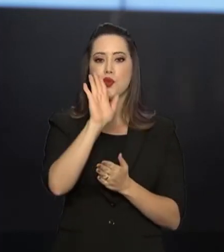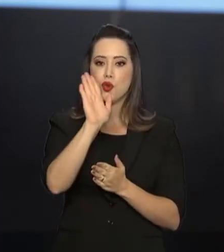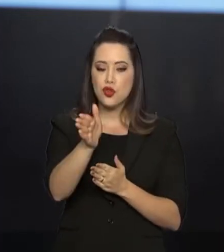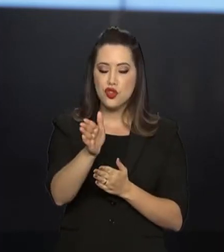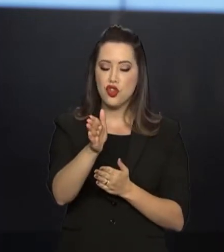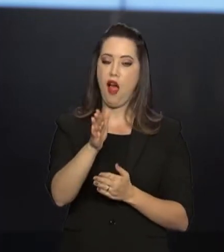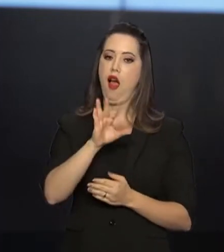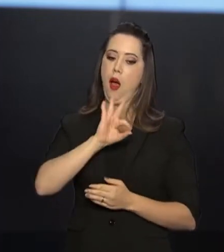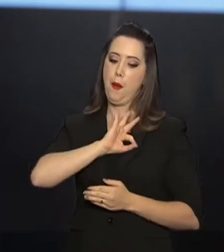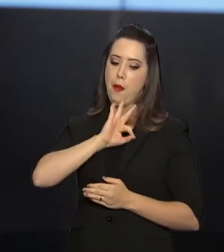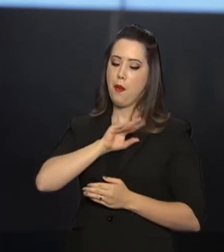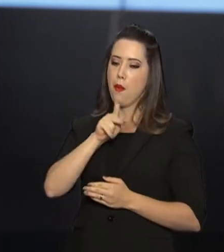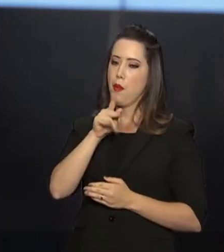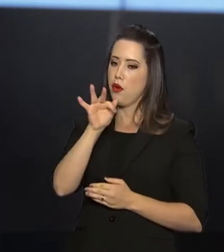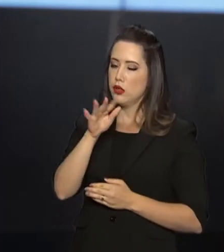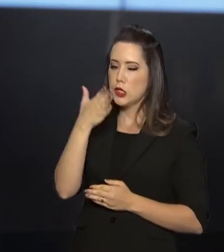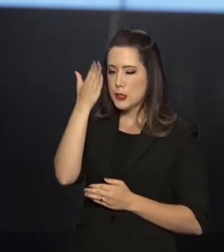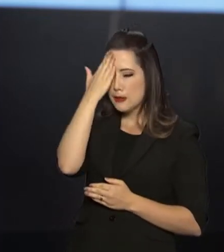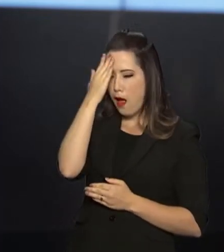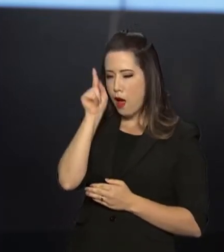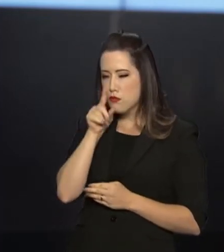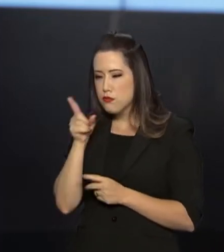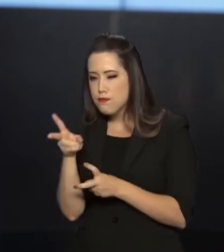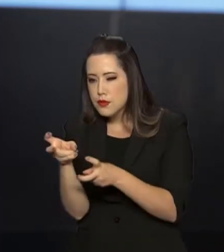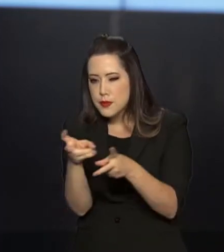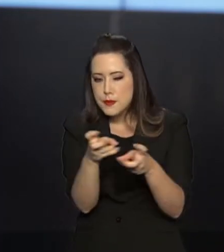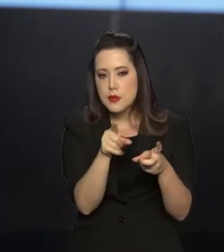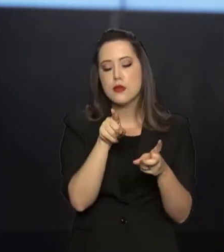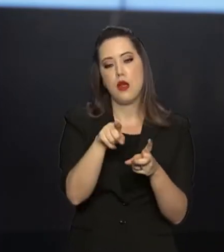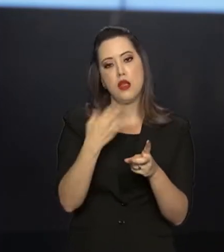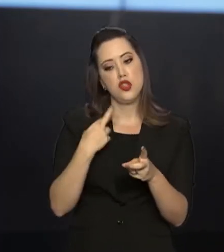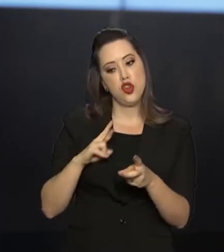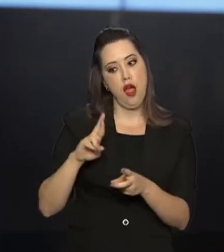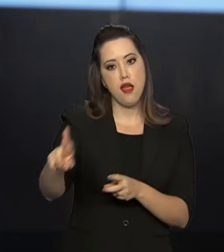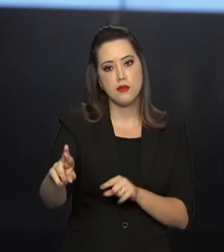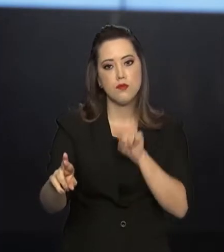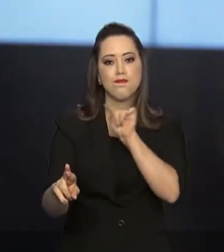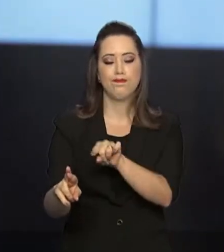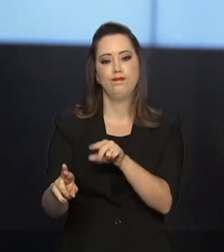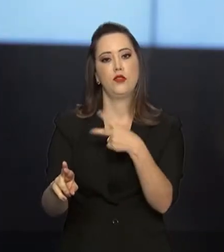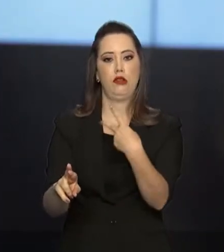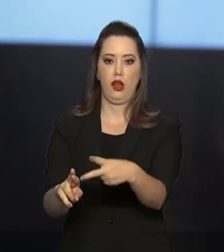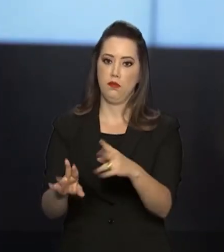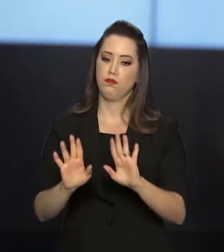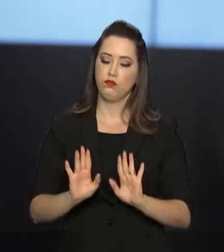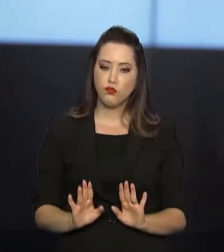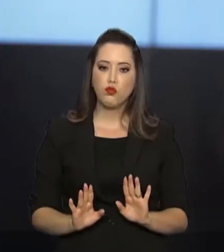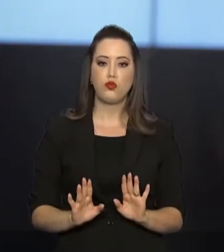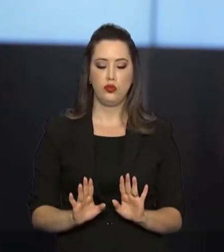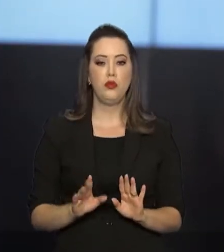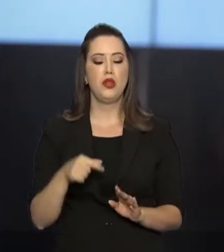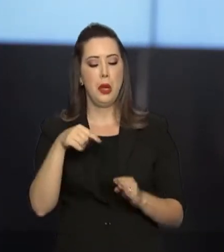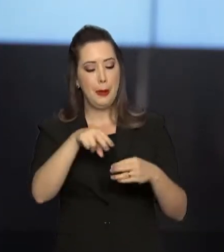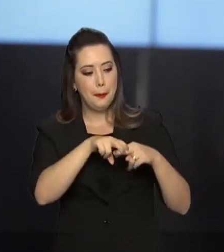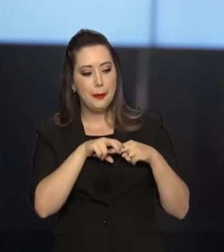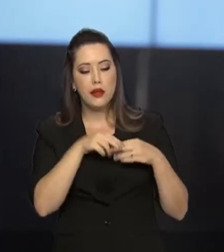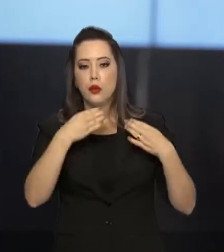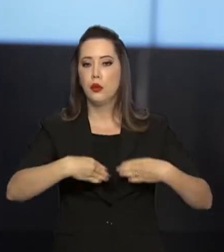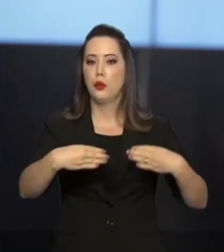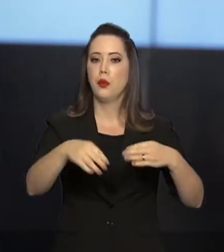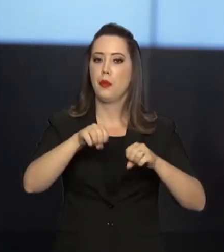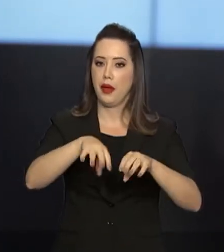identificados pela Polícia Federal, que está tomando as providências cabíveis. Por parte do MEC, houve a